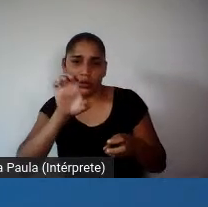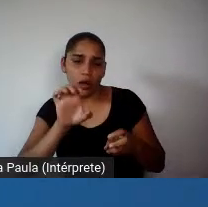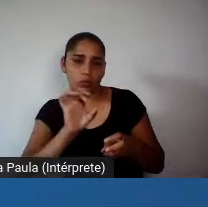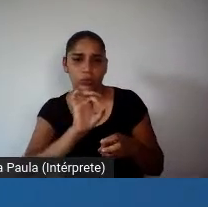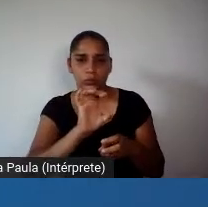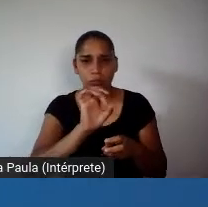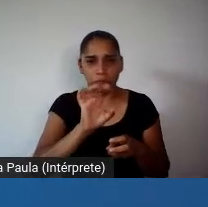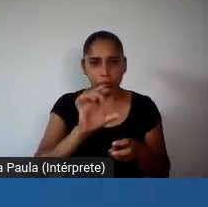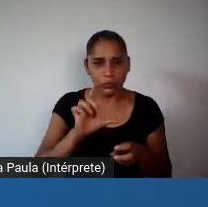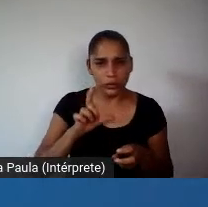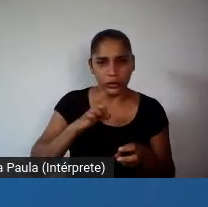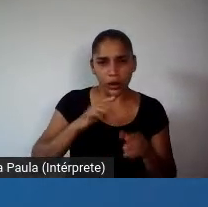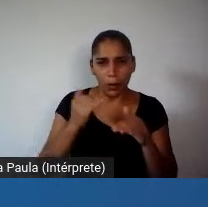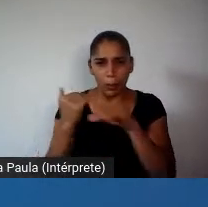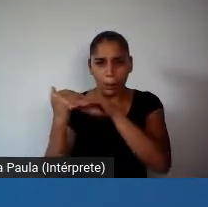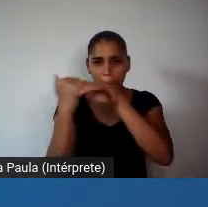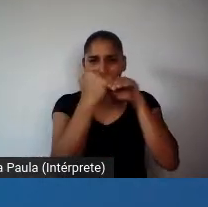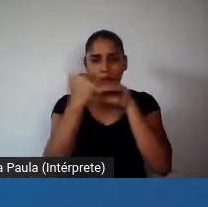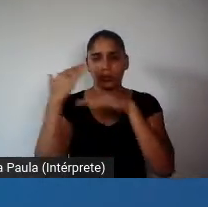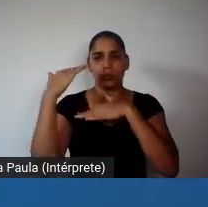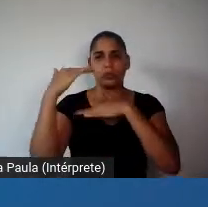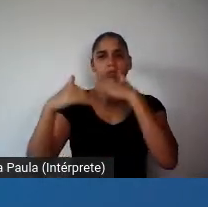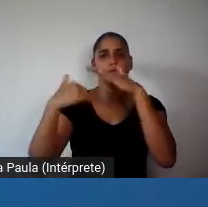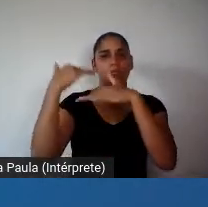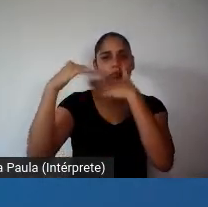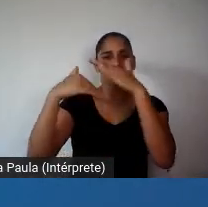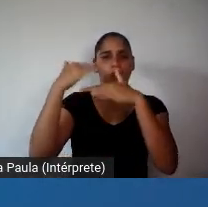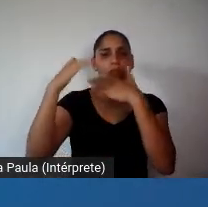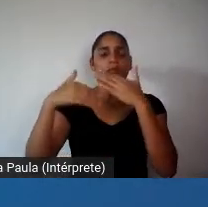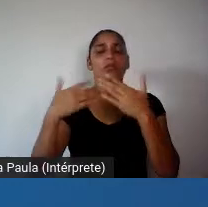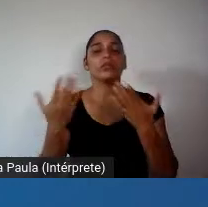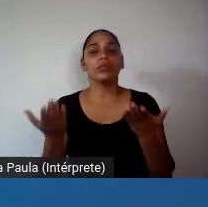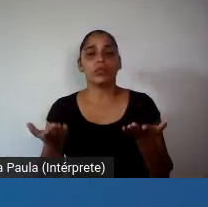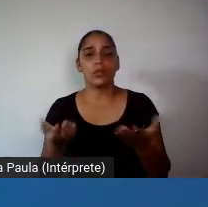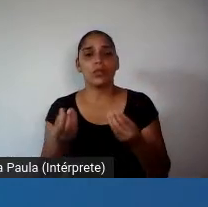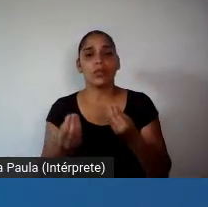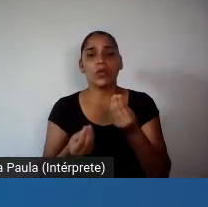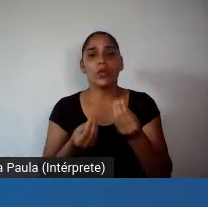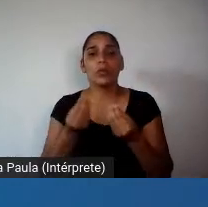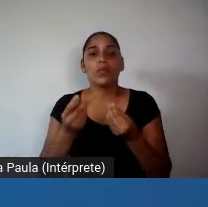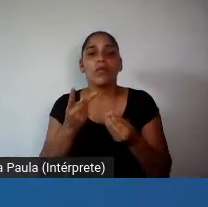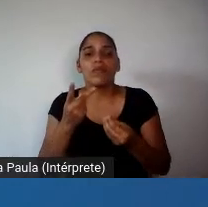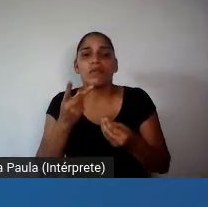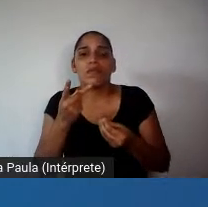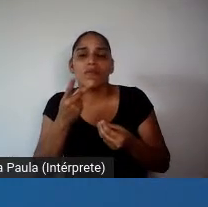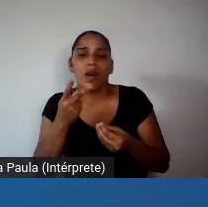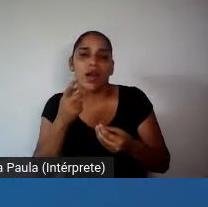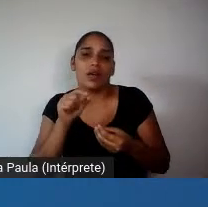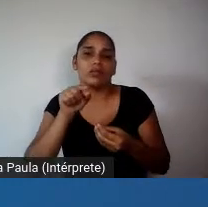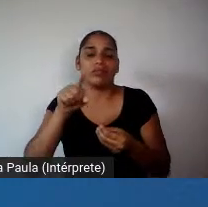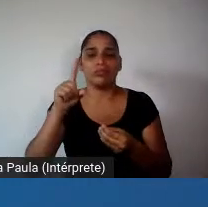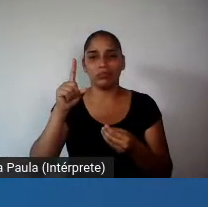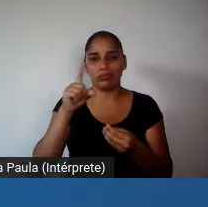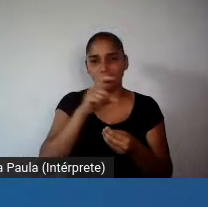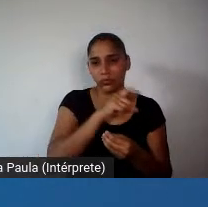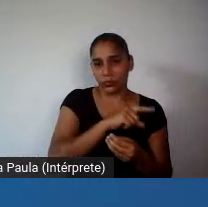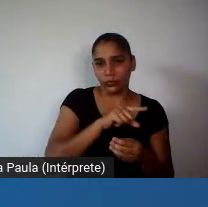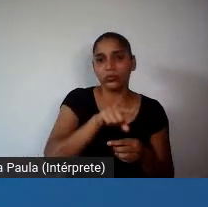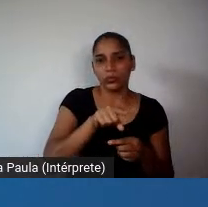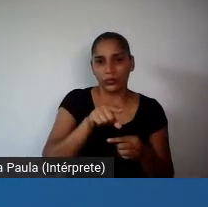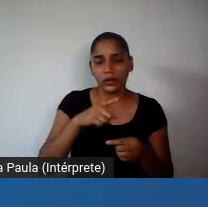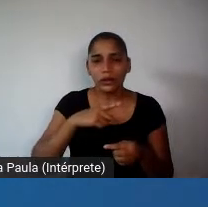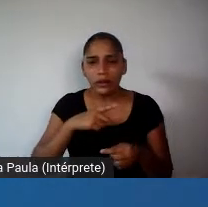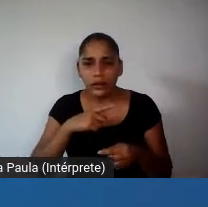um certo padrão de desenvolvimento, aonde eu vou dizer a besta estava sob controle, ou havia uma